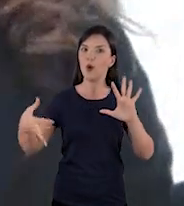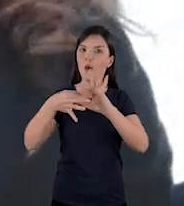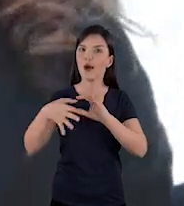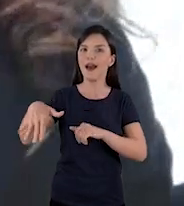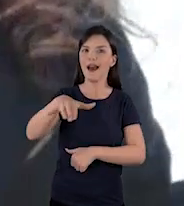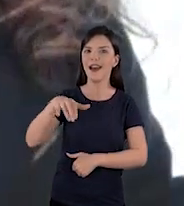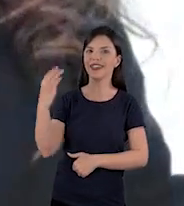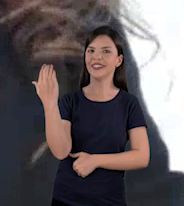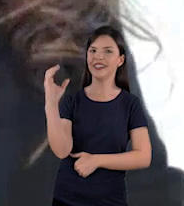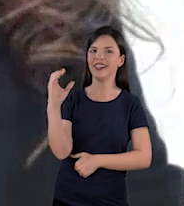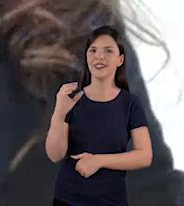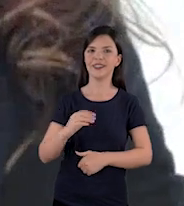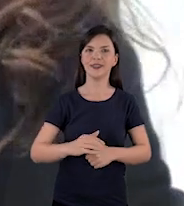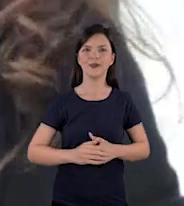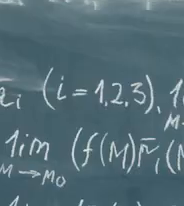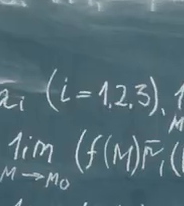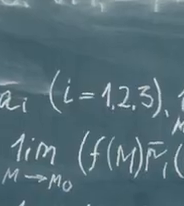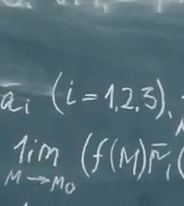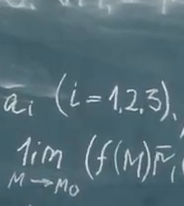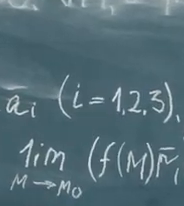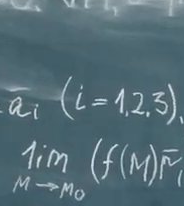pode usar para várias áreas da ciência.